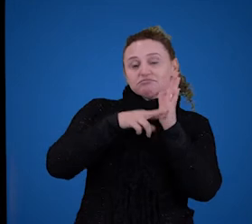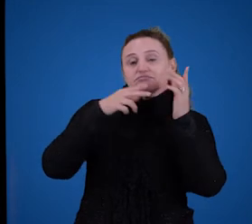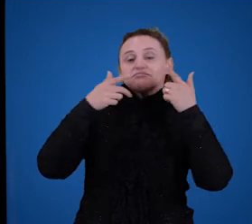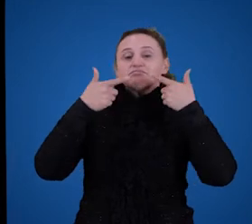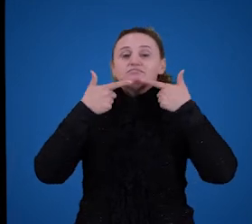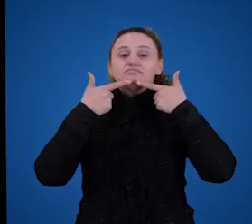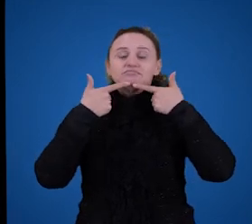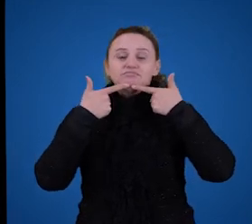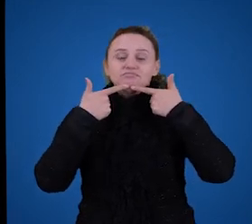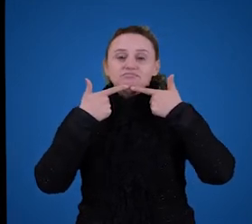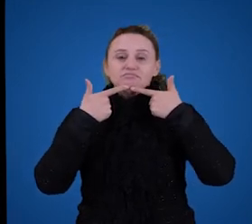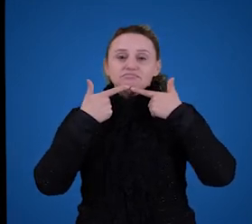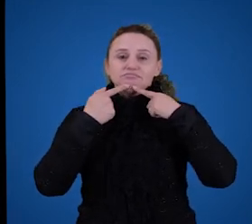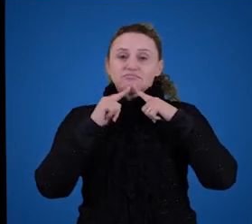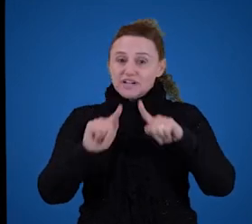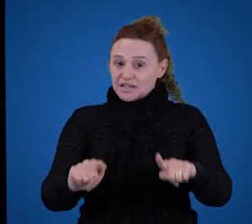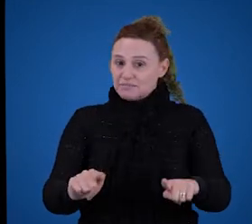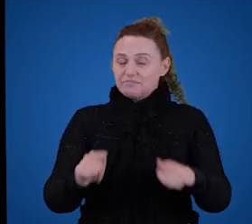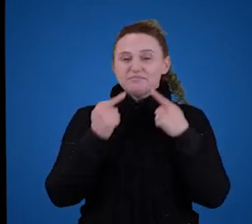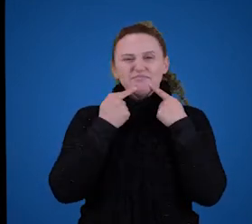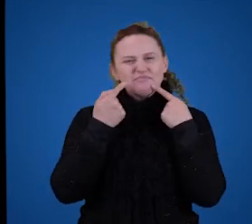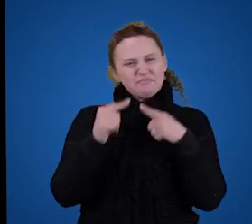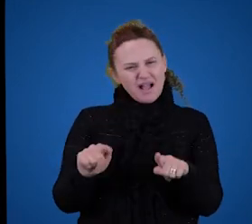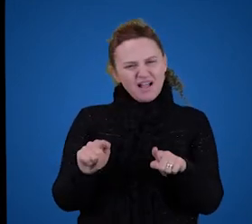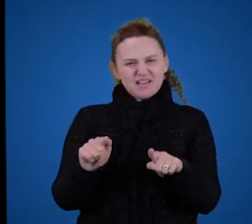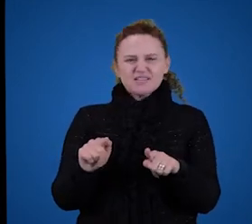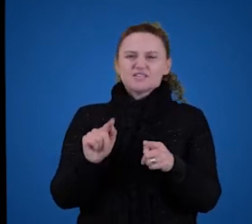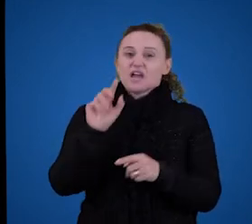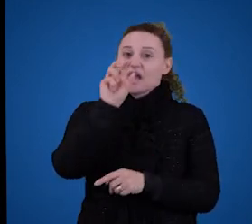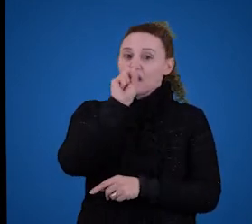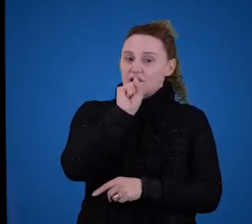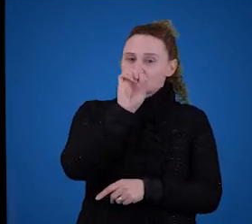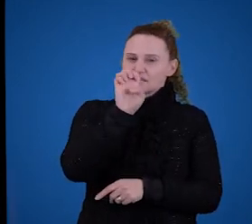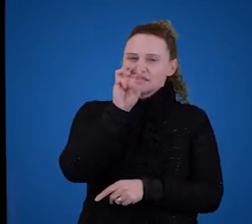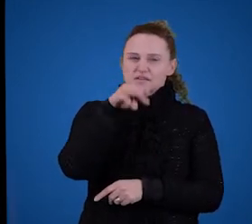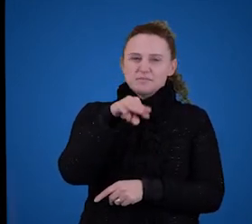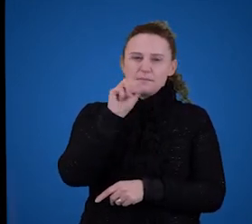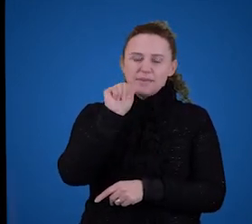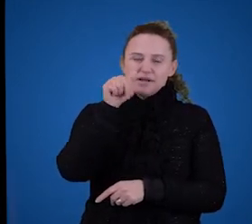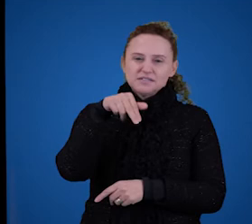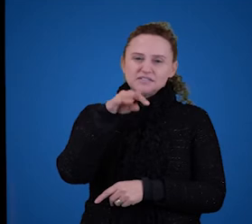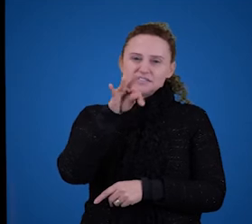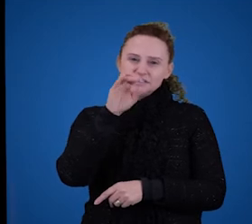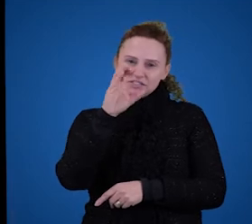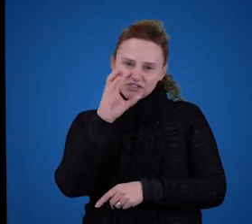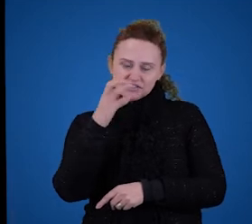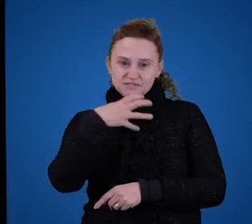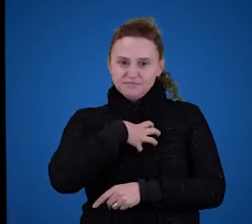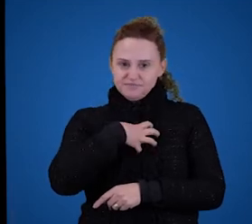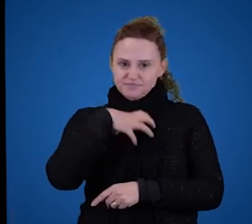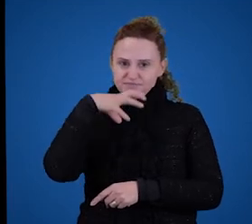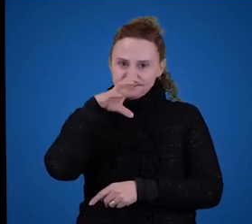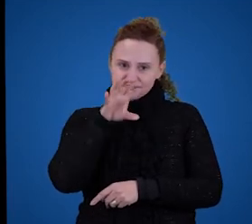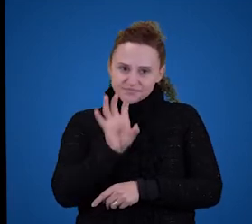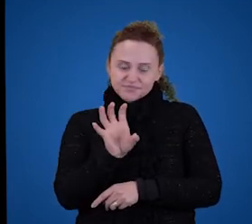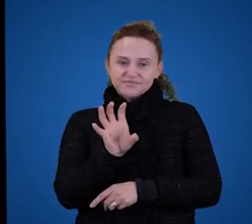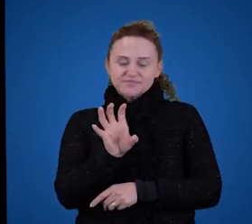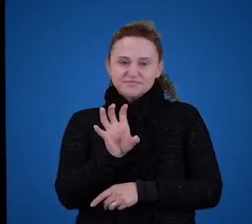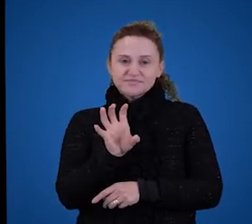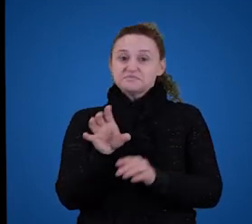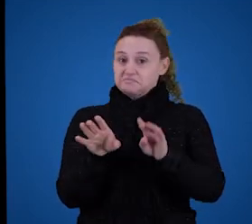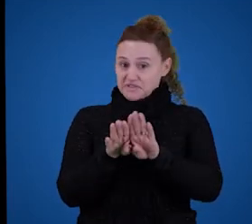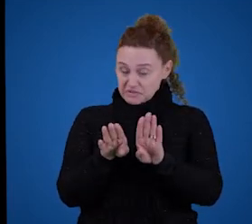culta e a semântica e assim sucessivamente, também vamos ver os problemas dela. O eu quero mostrar nessa